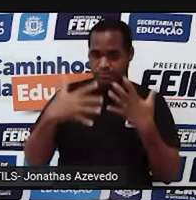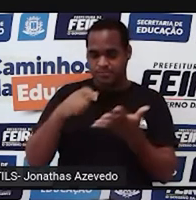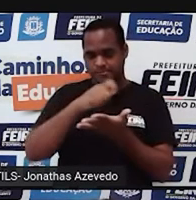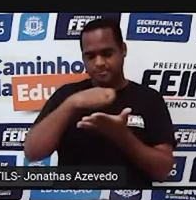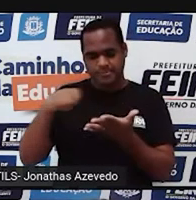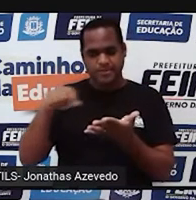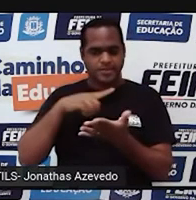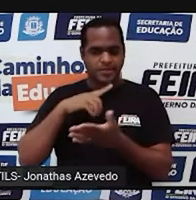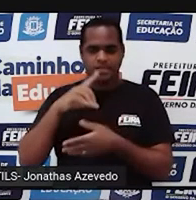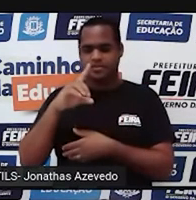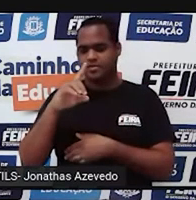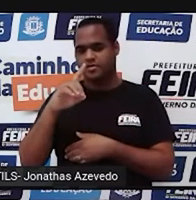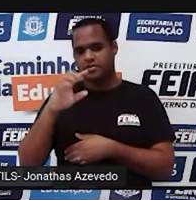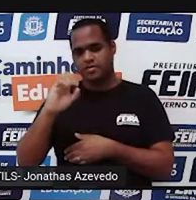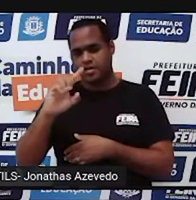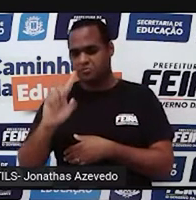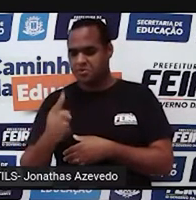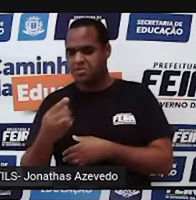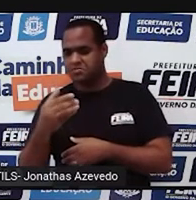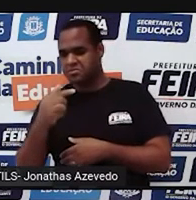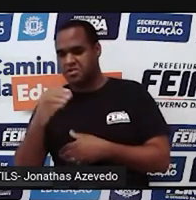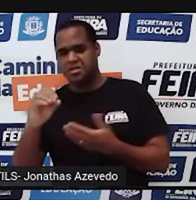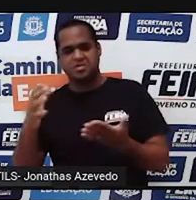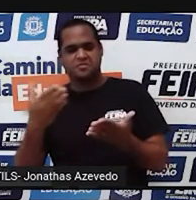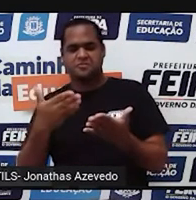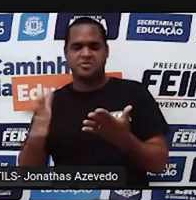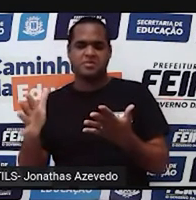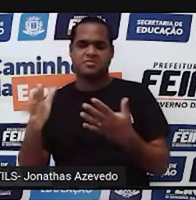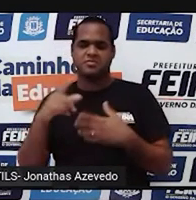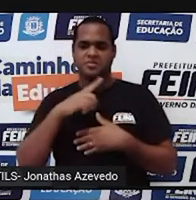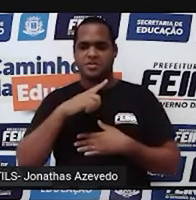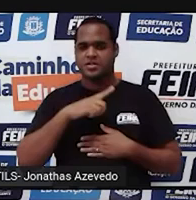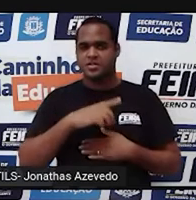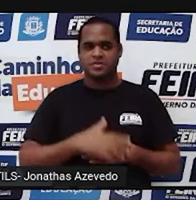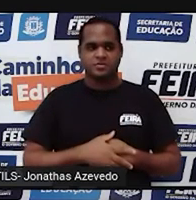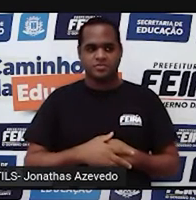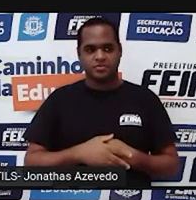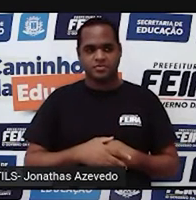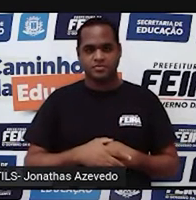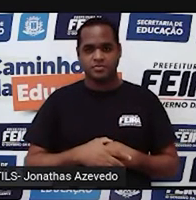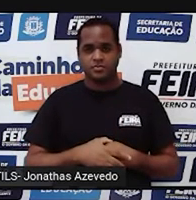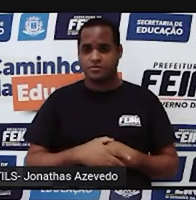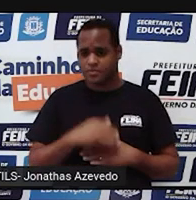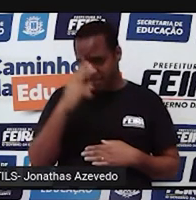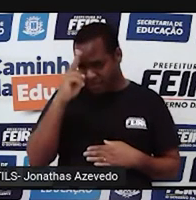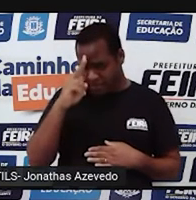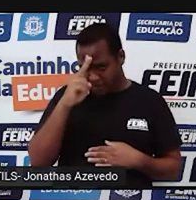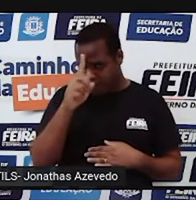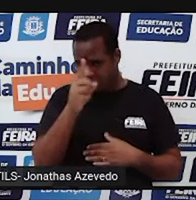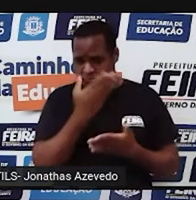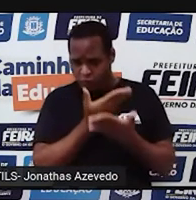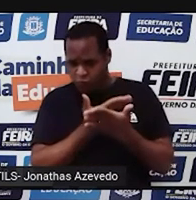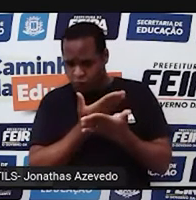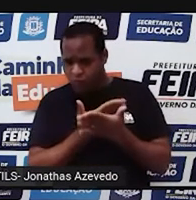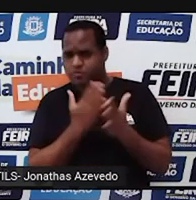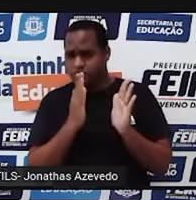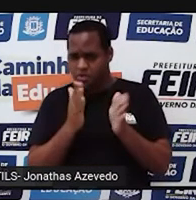na forma decimal? E aí você lembra disso? Já estudou isso?